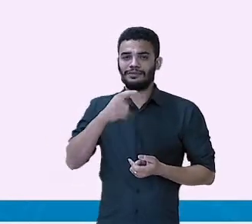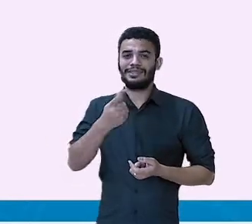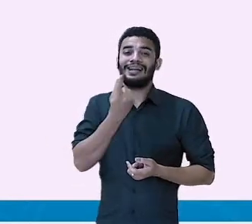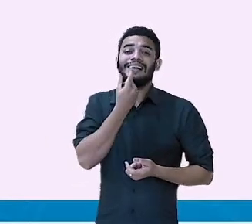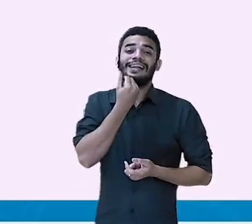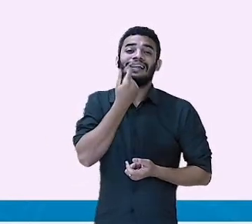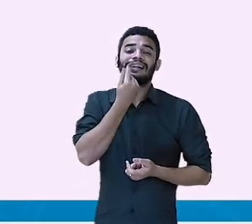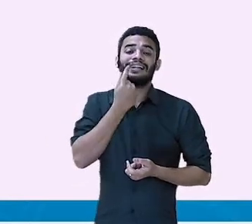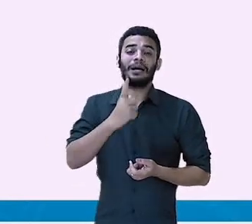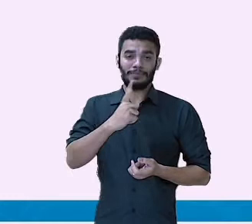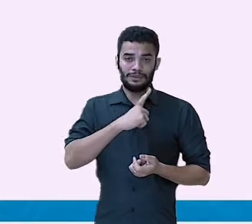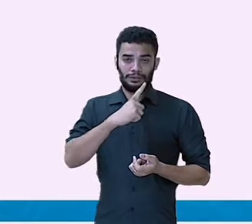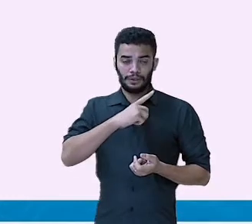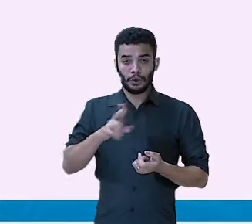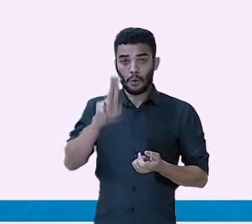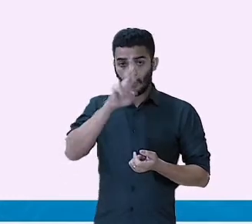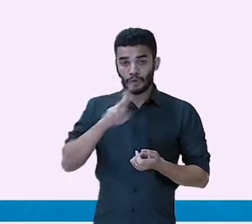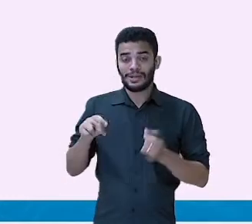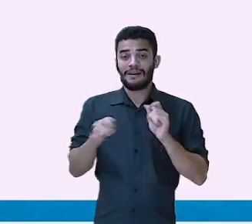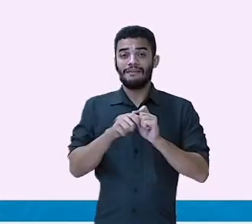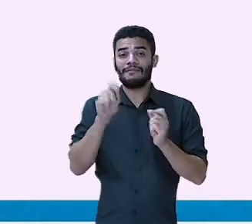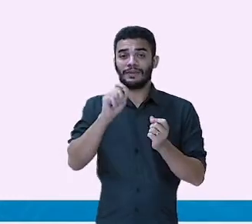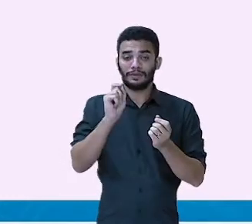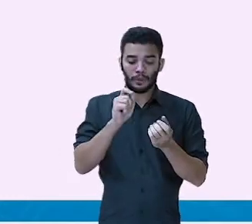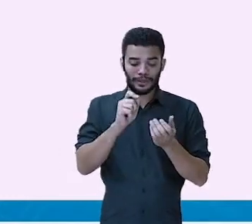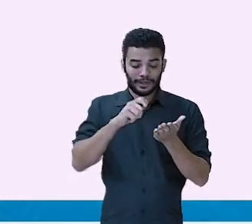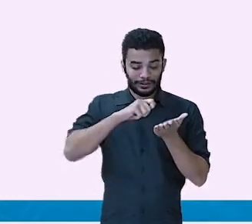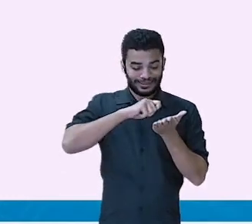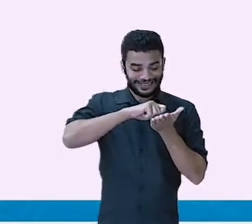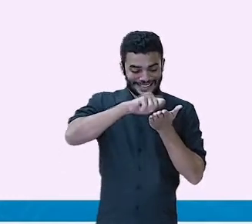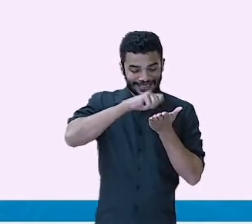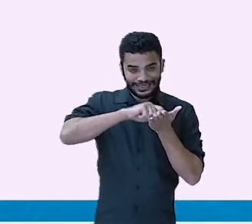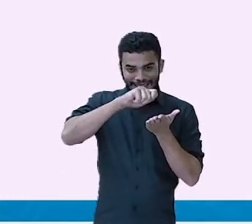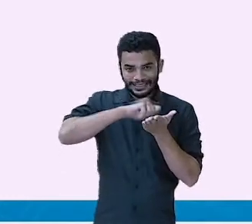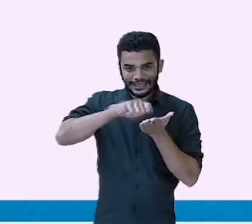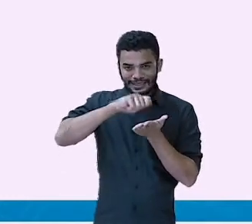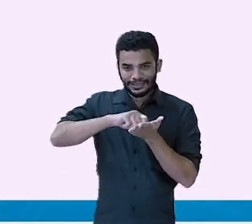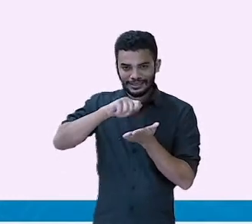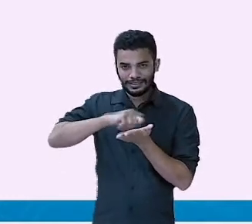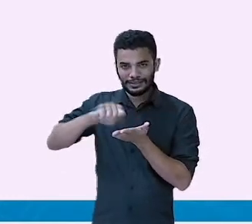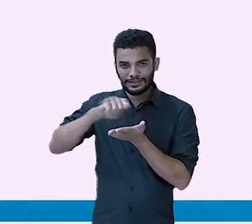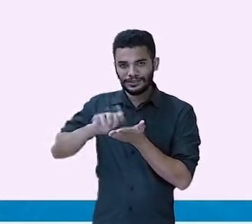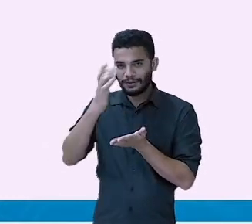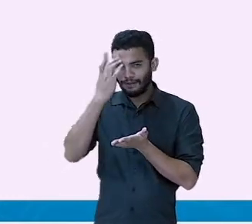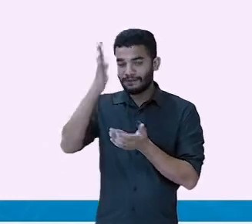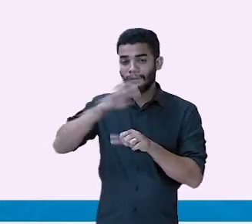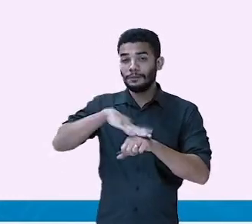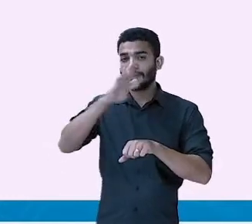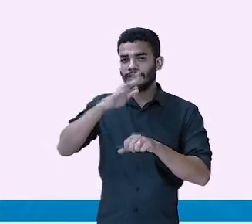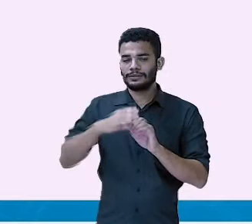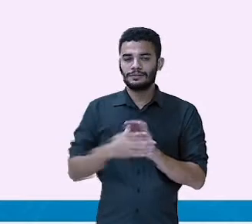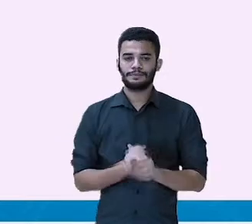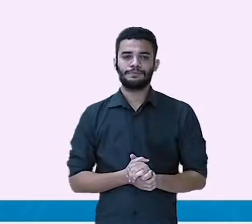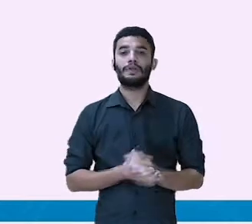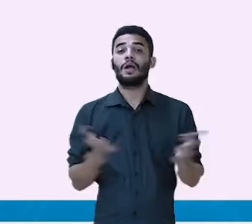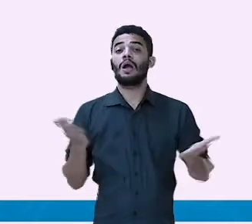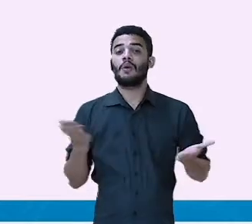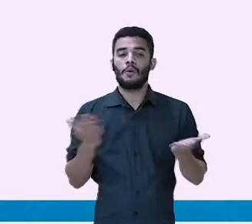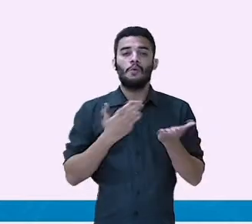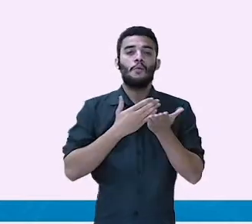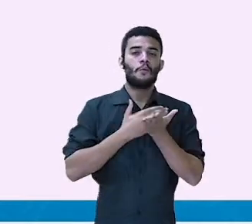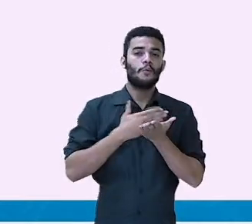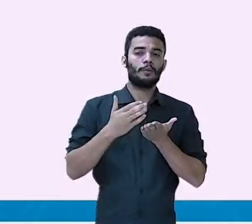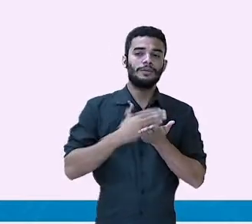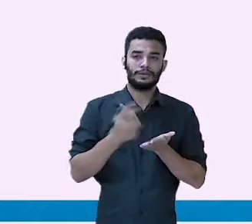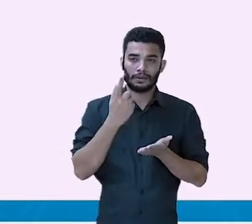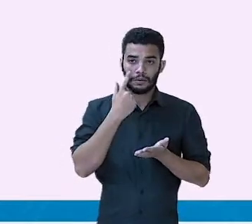o pincel ou a canetinha para ficar mais fácil. Então, vamos lá. Nosso primeiro passo aqui. Eu peguei a